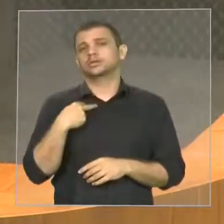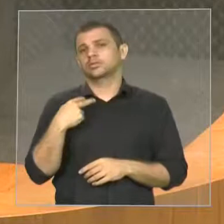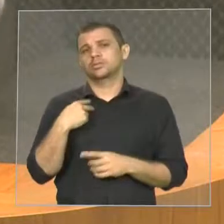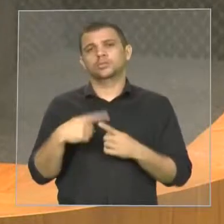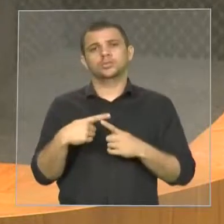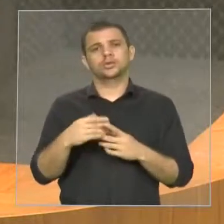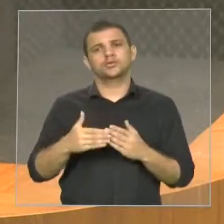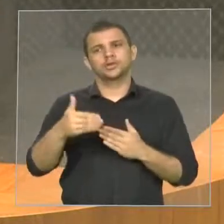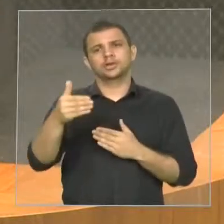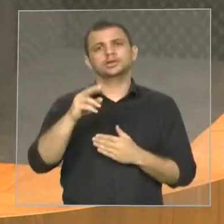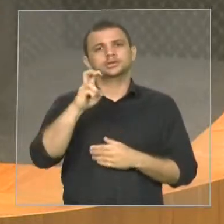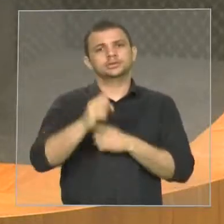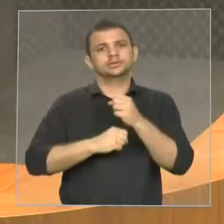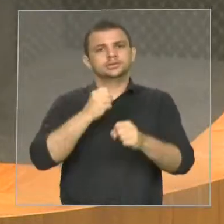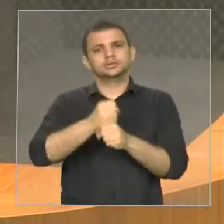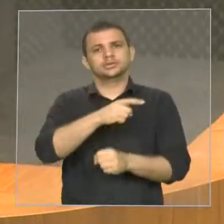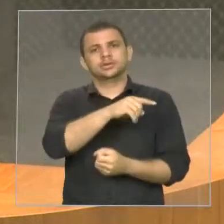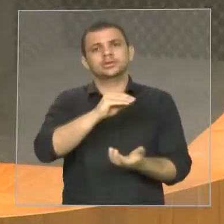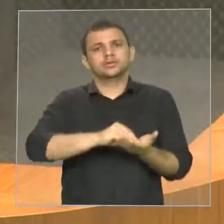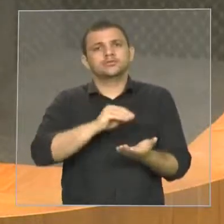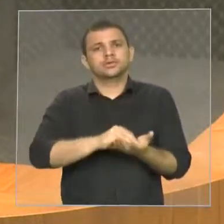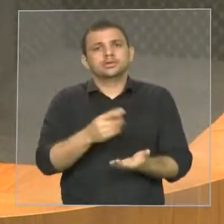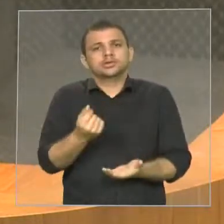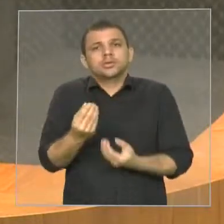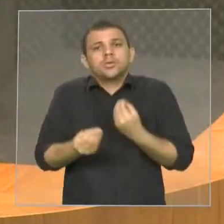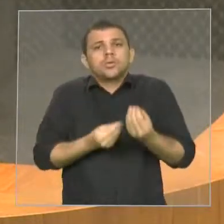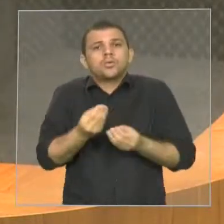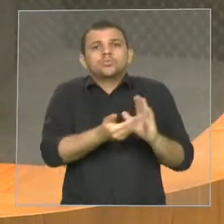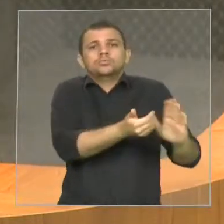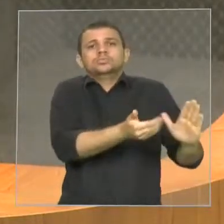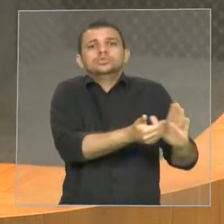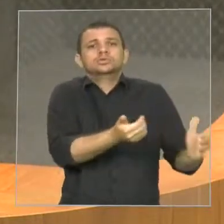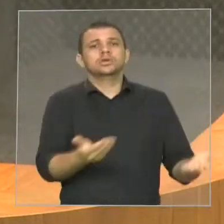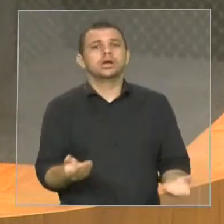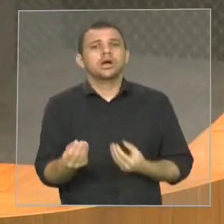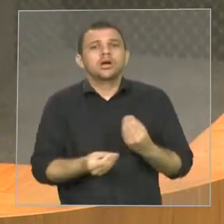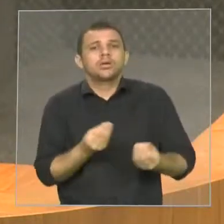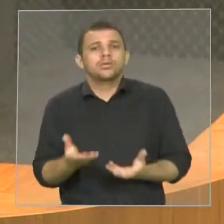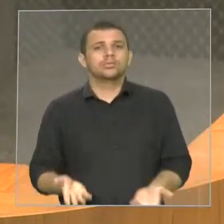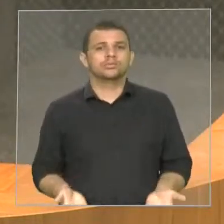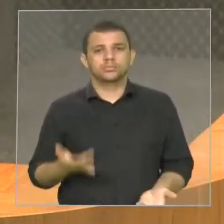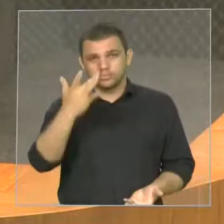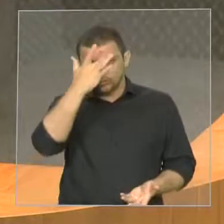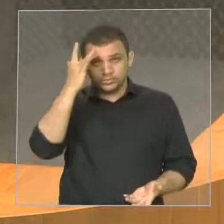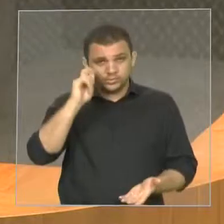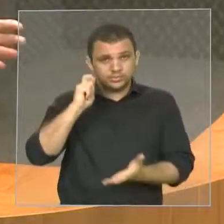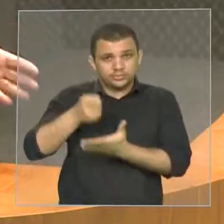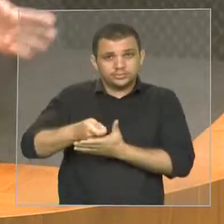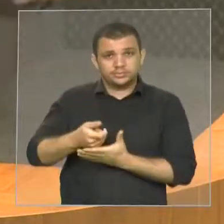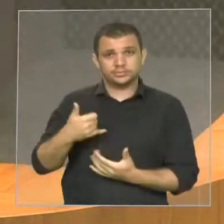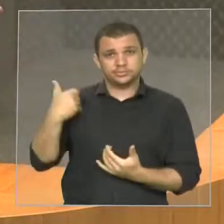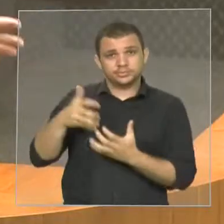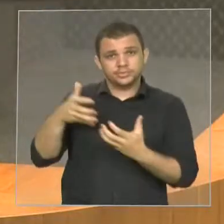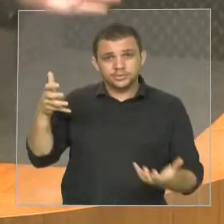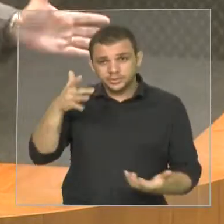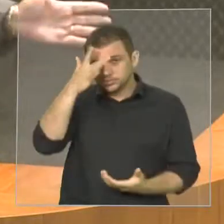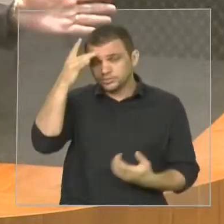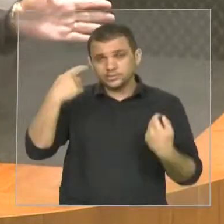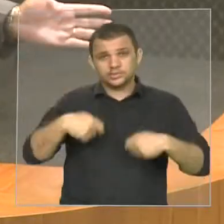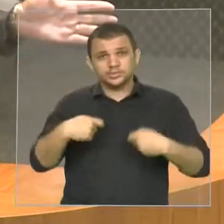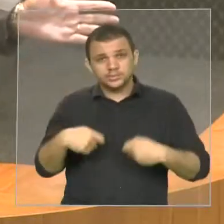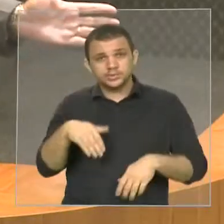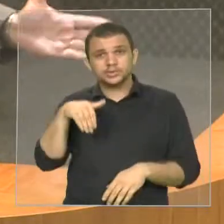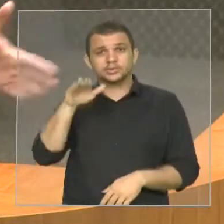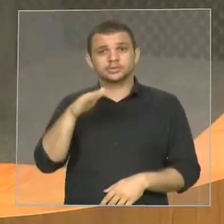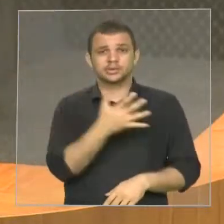você vai tirar recurso do setor que paga aposentadoria, dos mais idosos, das pessoas que mais precisam, você vai tirar recurso